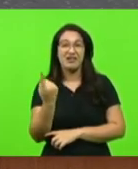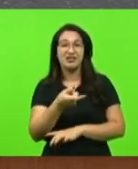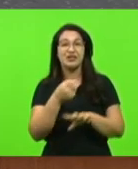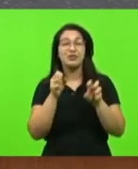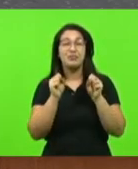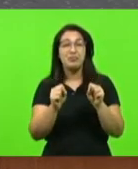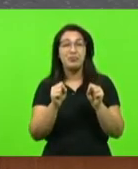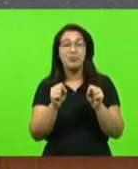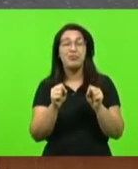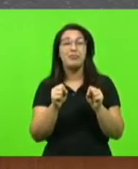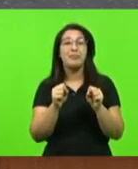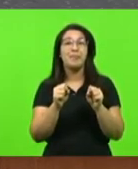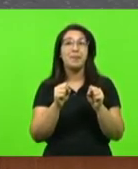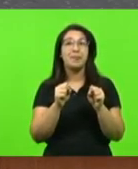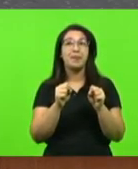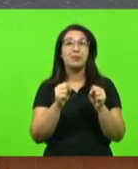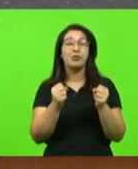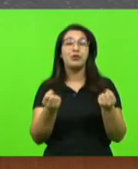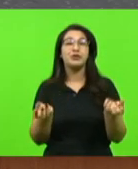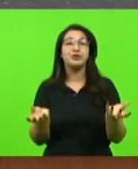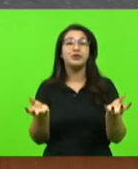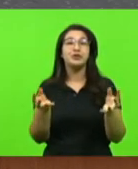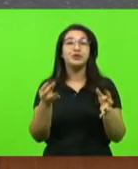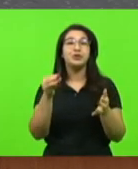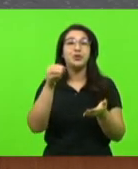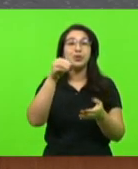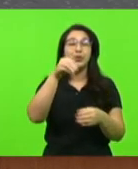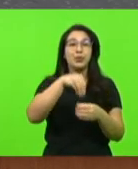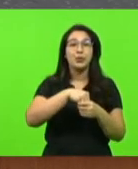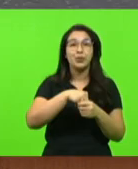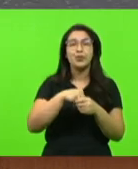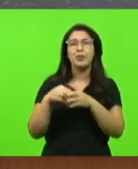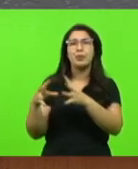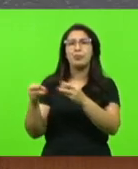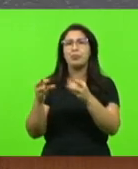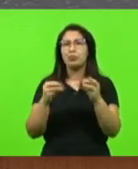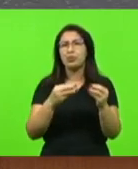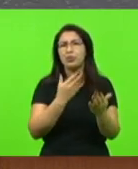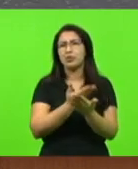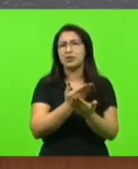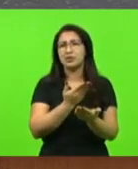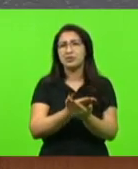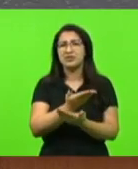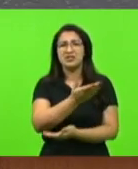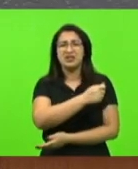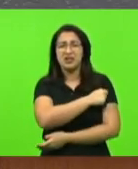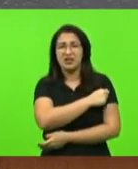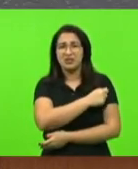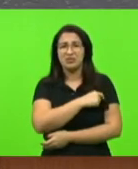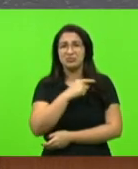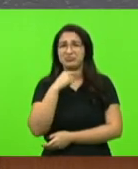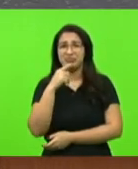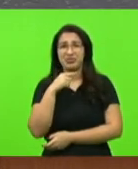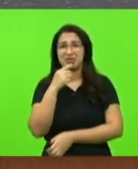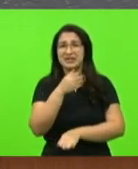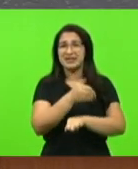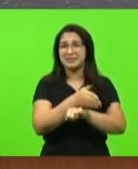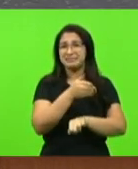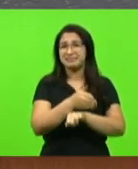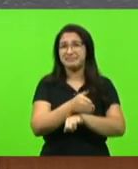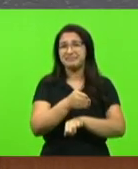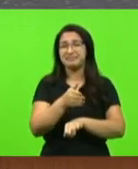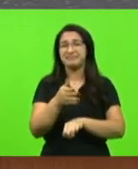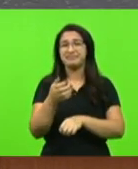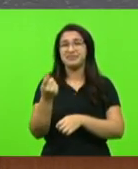incluir muitos outros estudantes que antes não tinham acesso à bolsa de